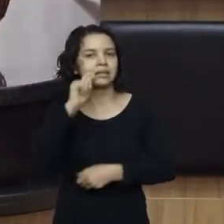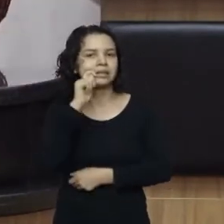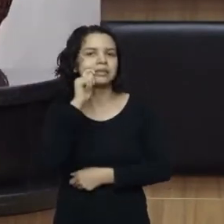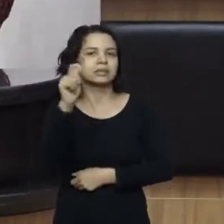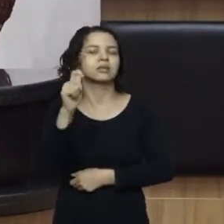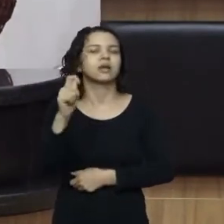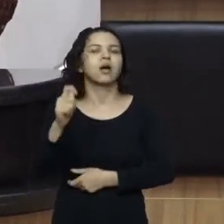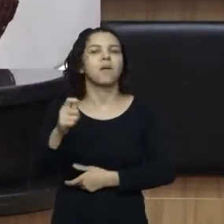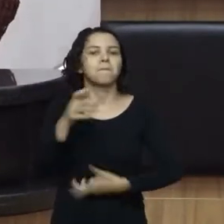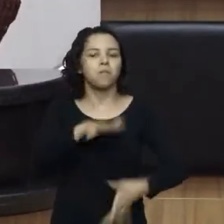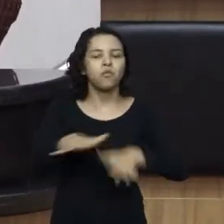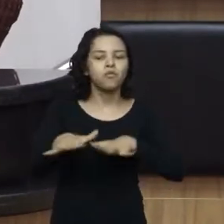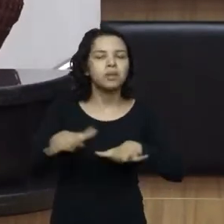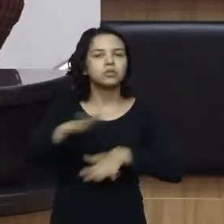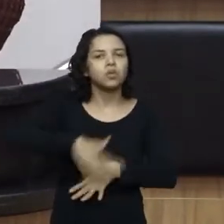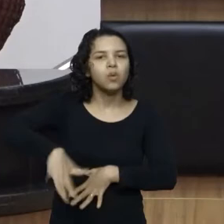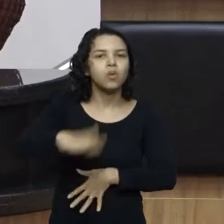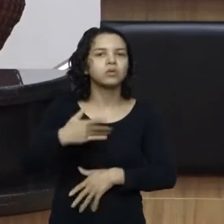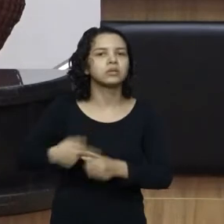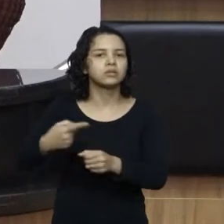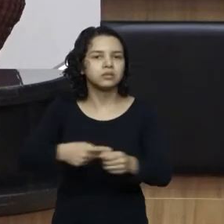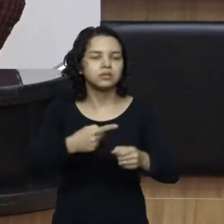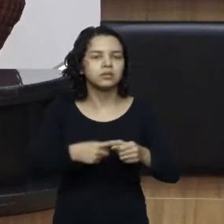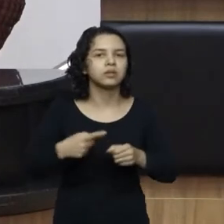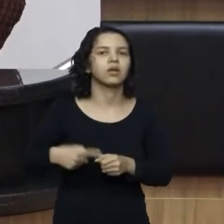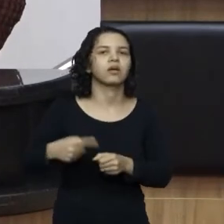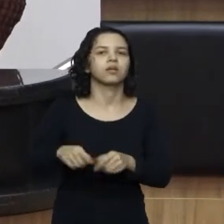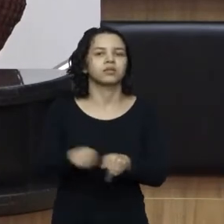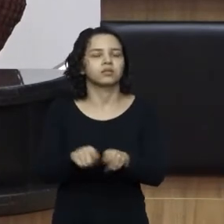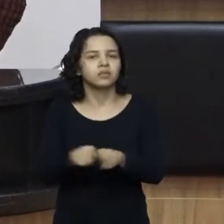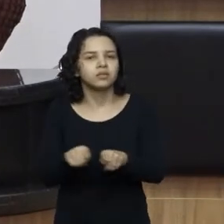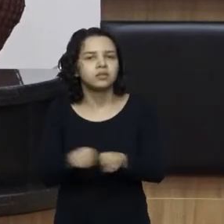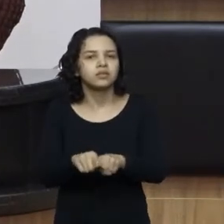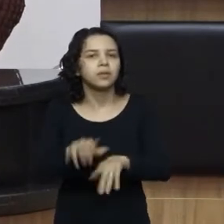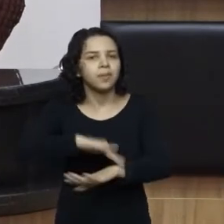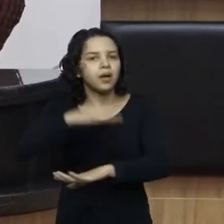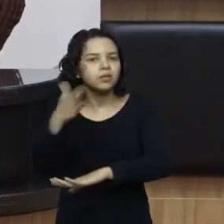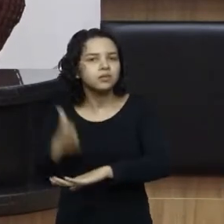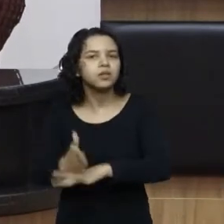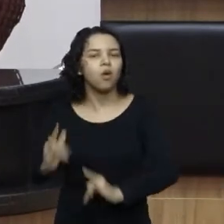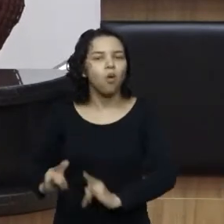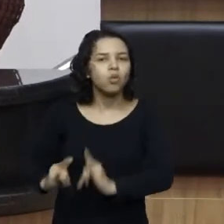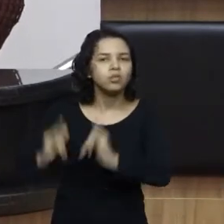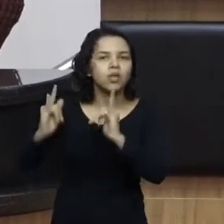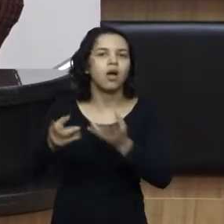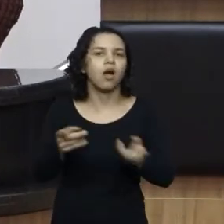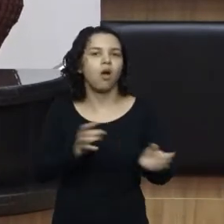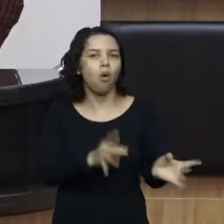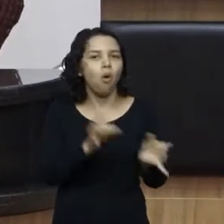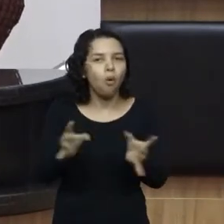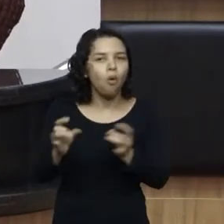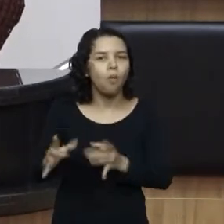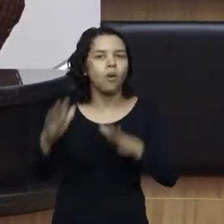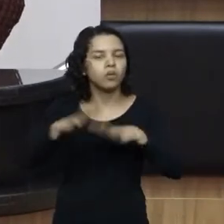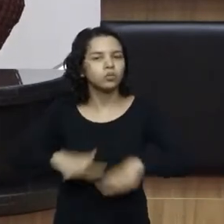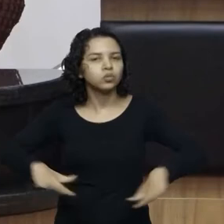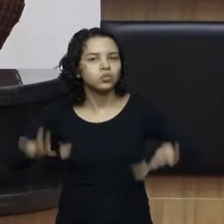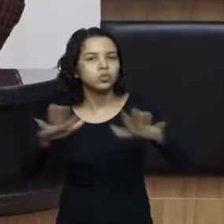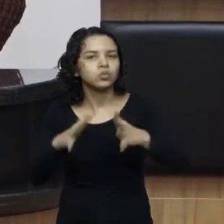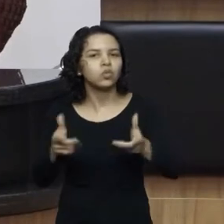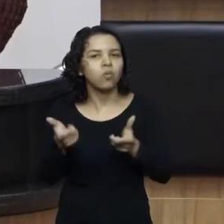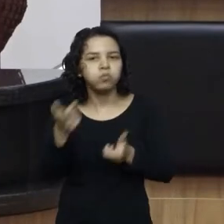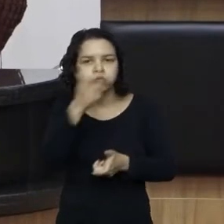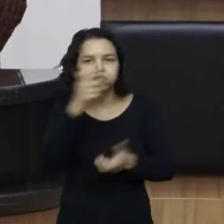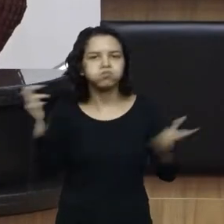toda a nossa cidade e toda a Serra Catarinense. Nossos hotéis, nosso comércio, enfim, ficam cheios de